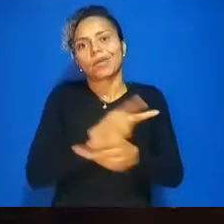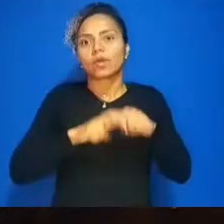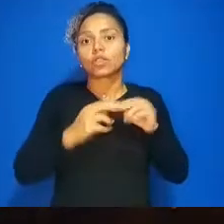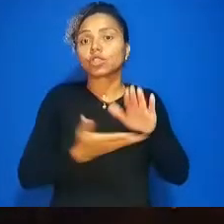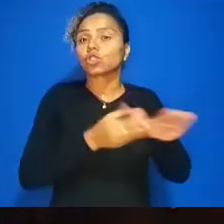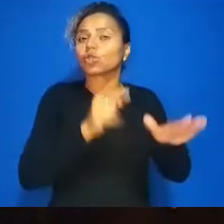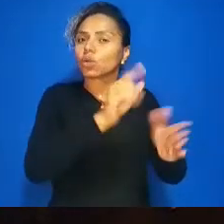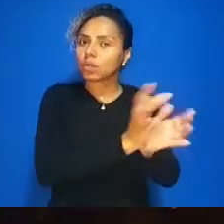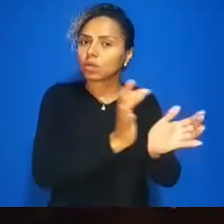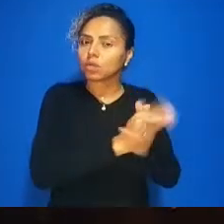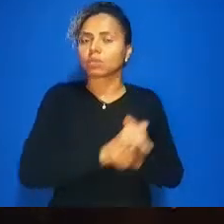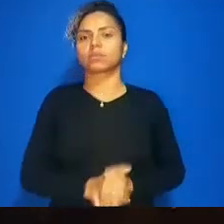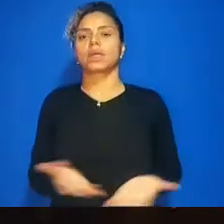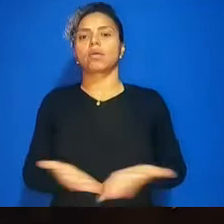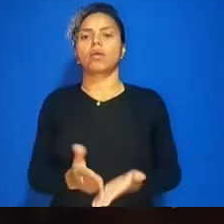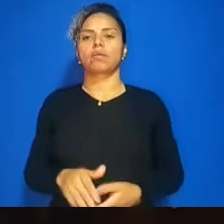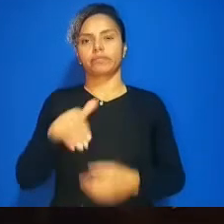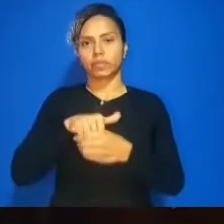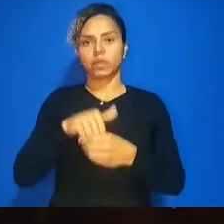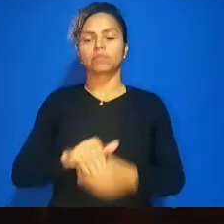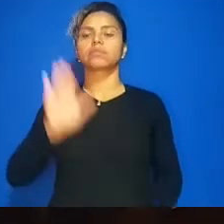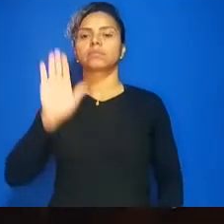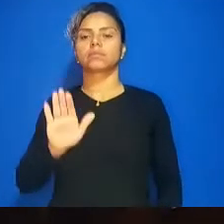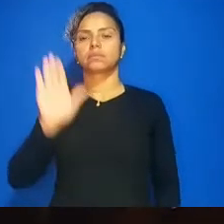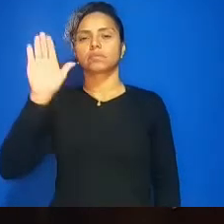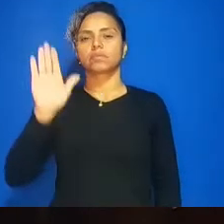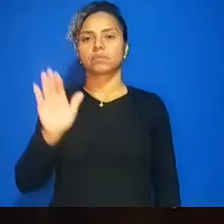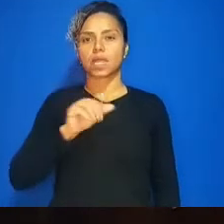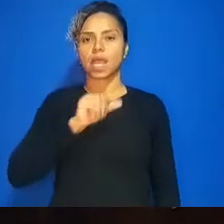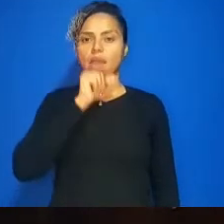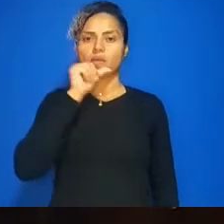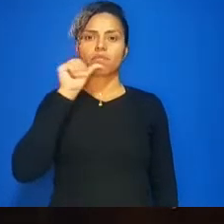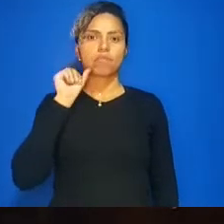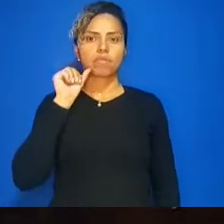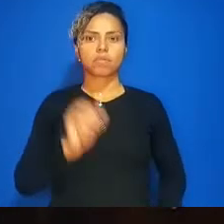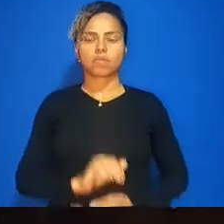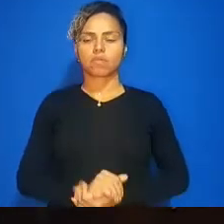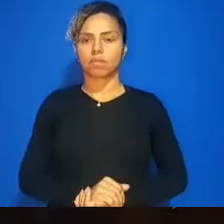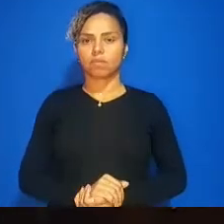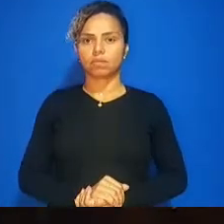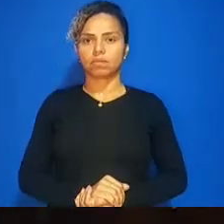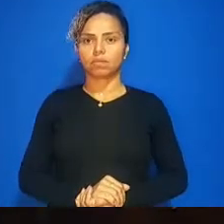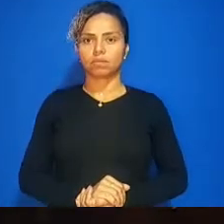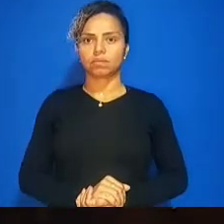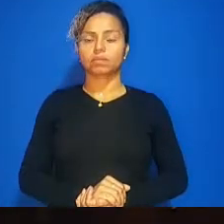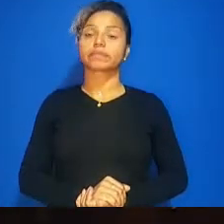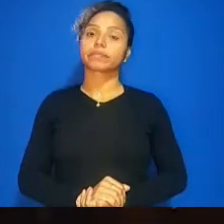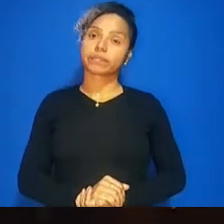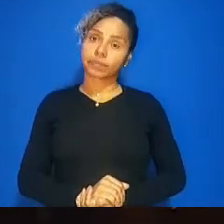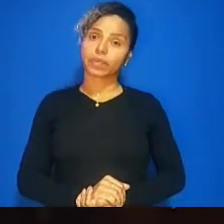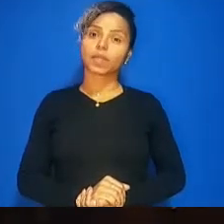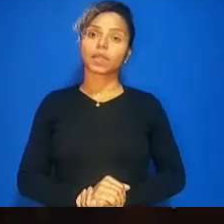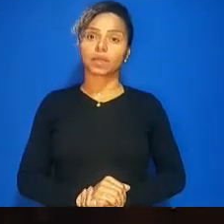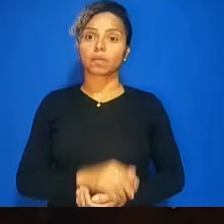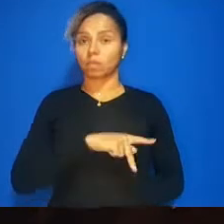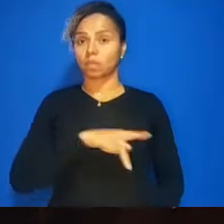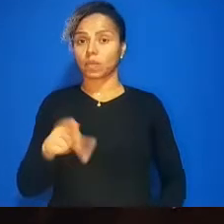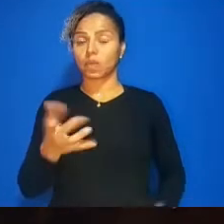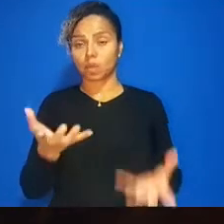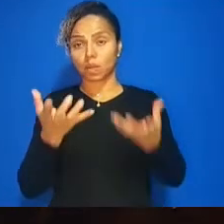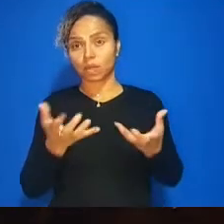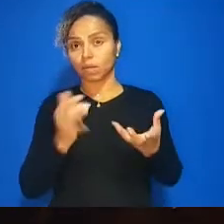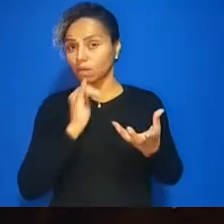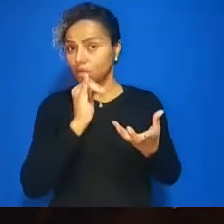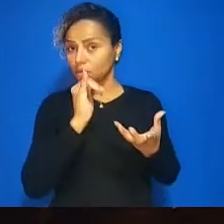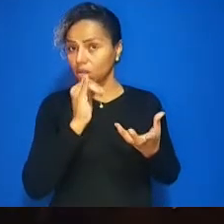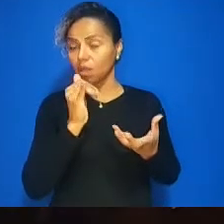-se em votação pela ordem vereador Mello presidente eu quero passar os pares eles estiveram na companhia